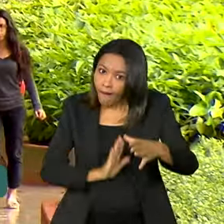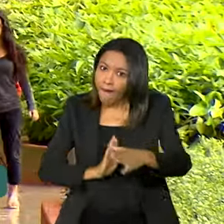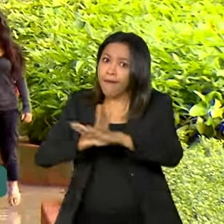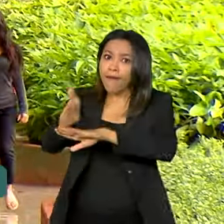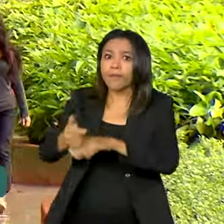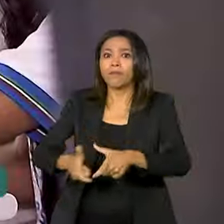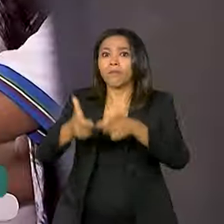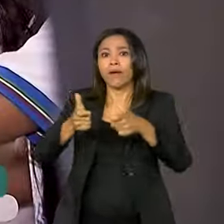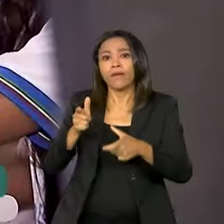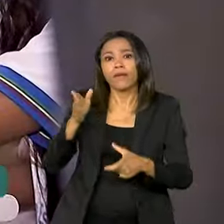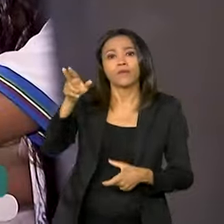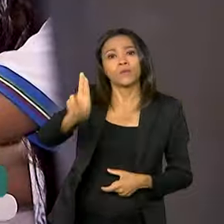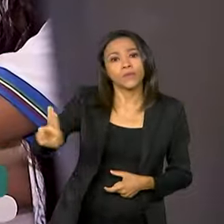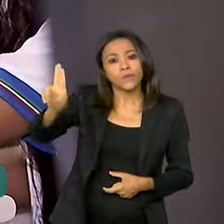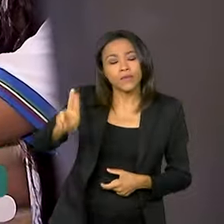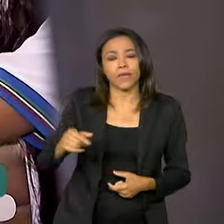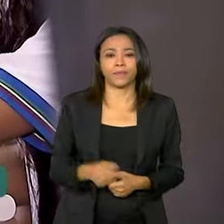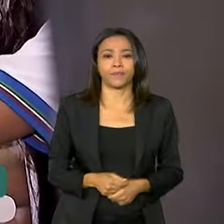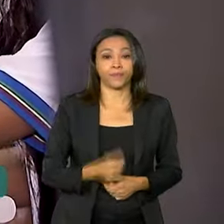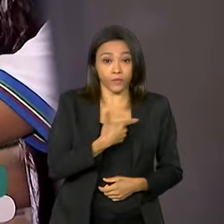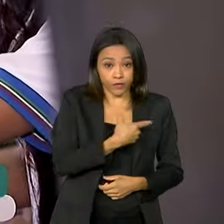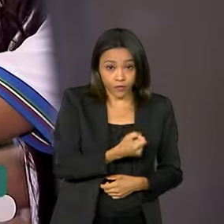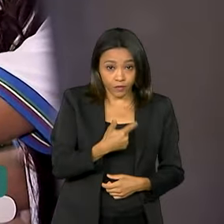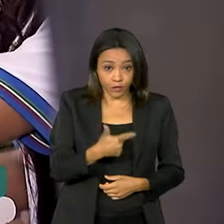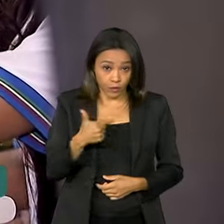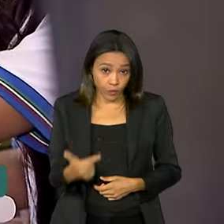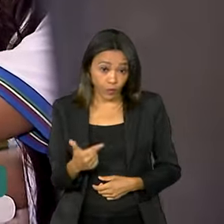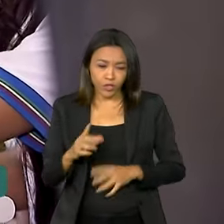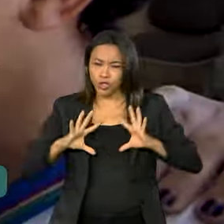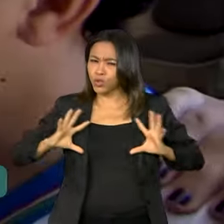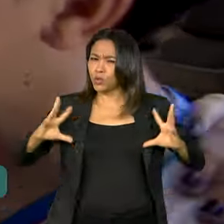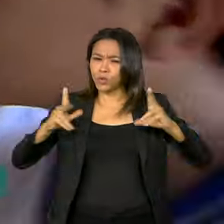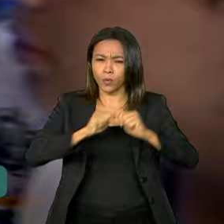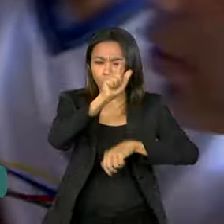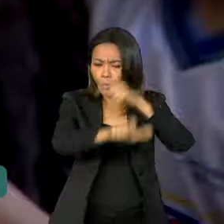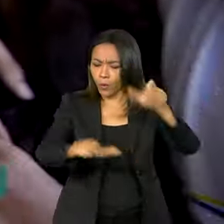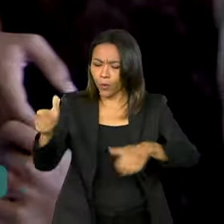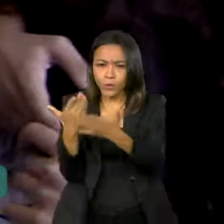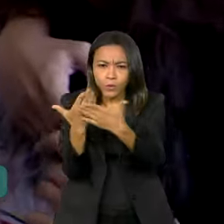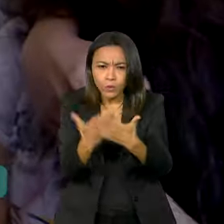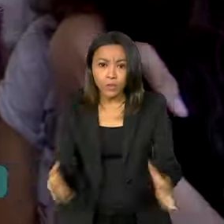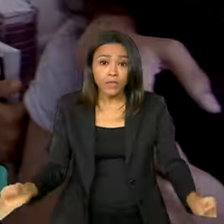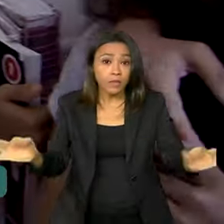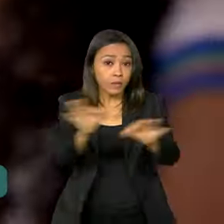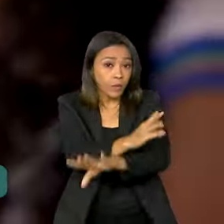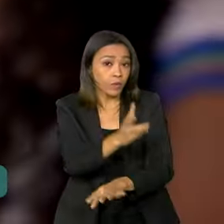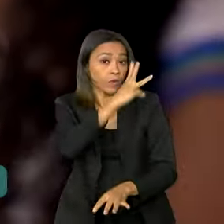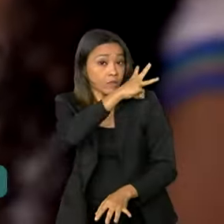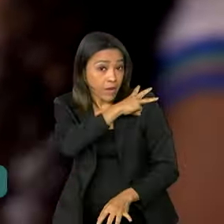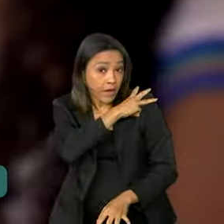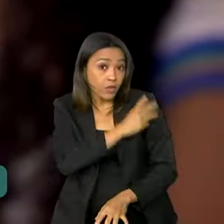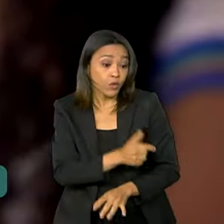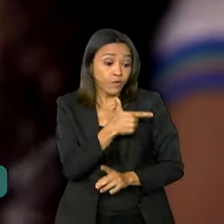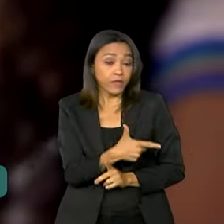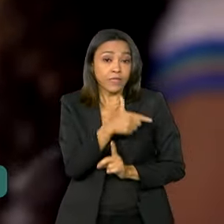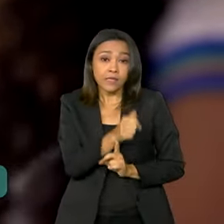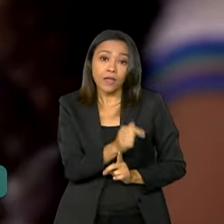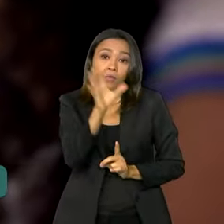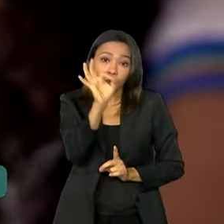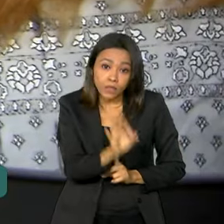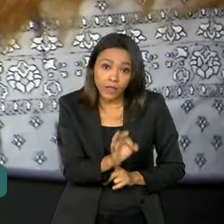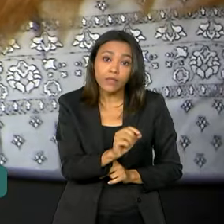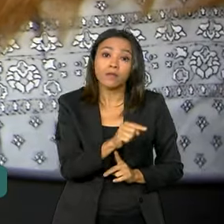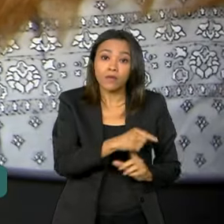ensino superior. Em 2022, de todos os estudantes que terminaram o ensino médio, 27%